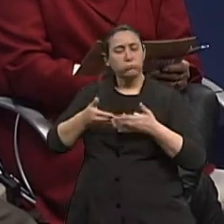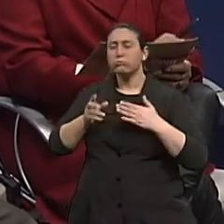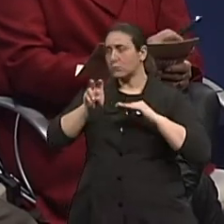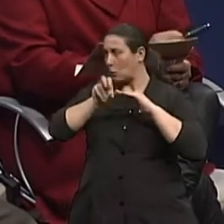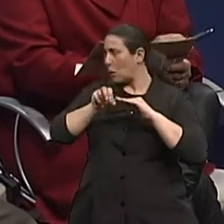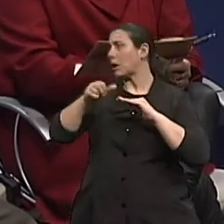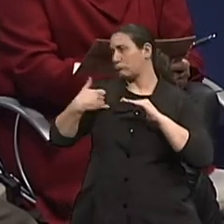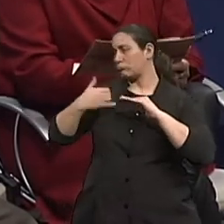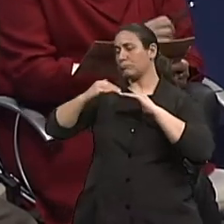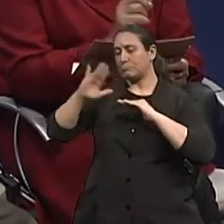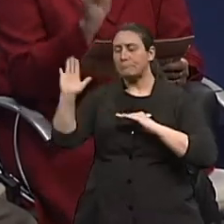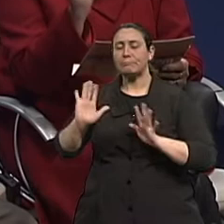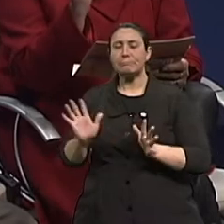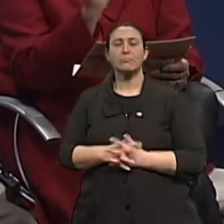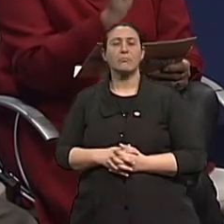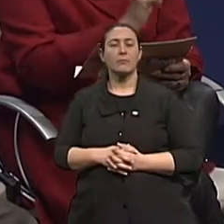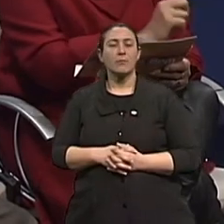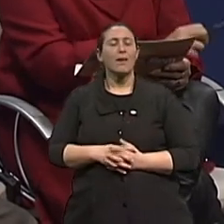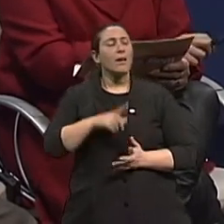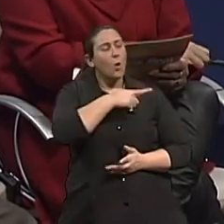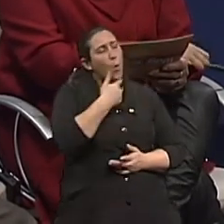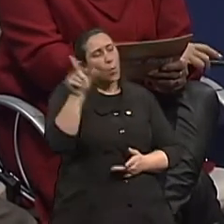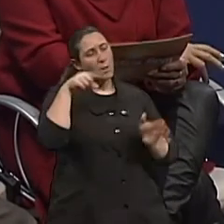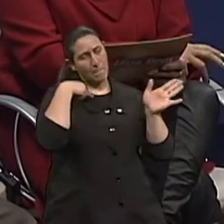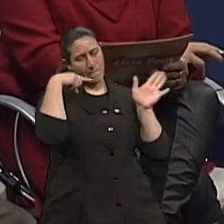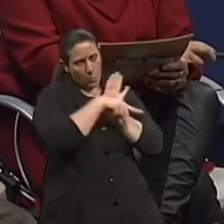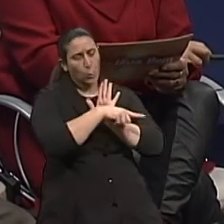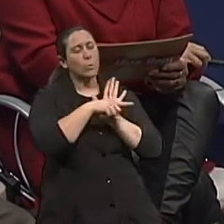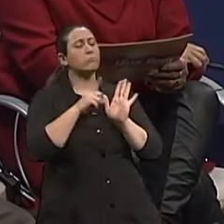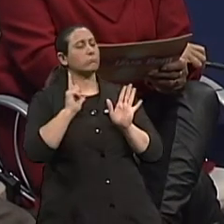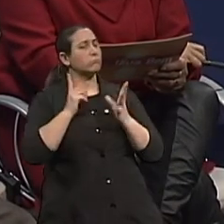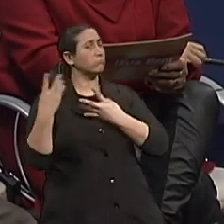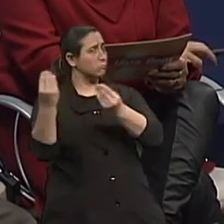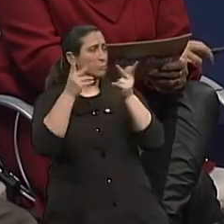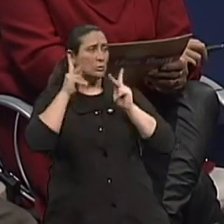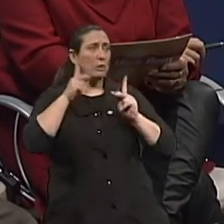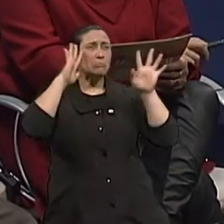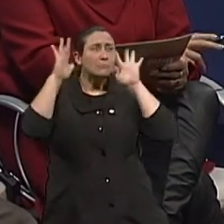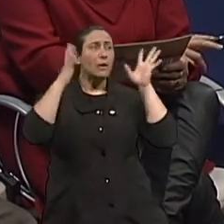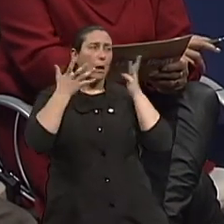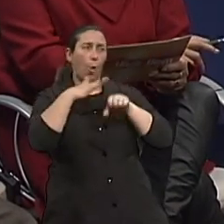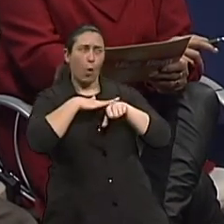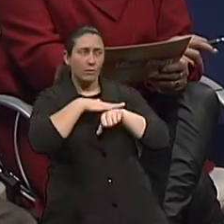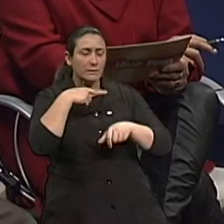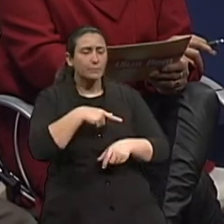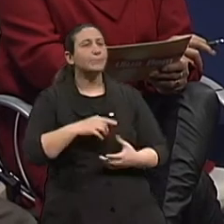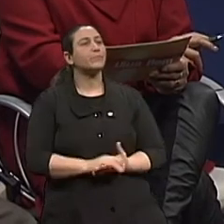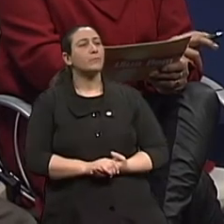Indistintamente. Outra pergunta que eu tenho certeza que os telespectadores que estão em casa estão pensando para que eu faça para o senhor é o seguinte,